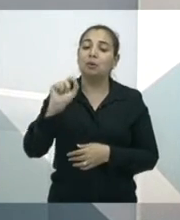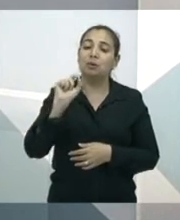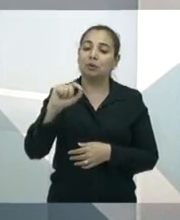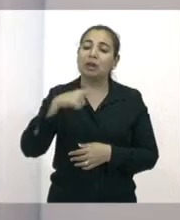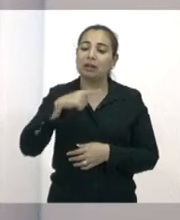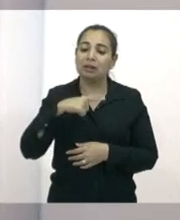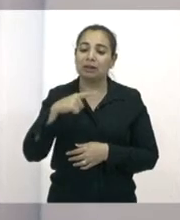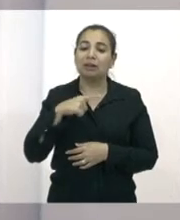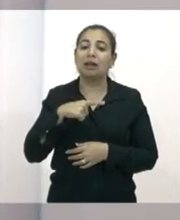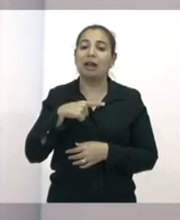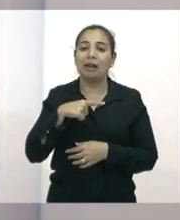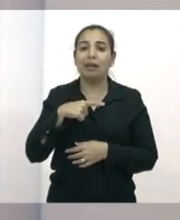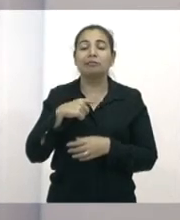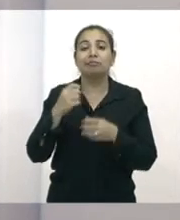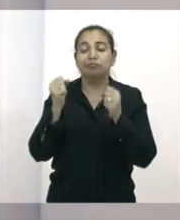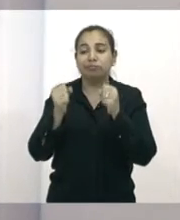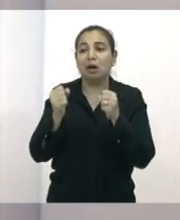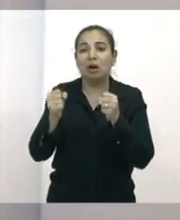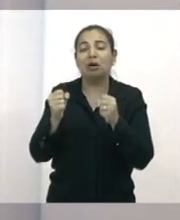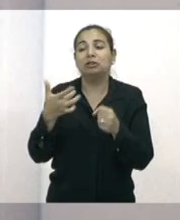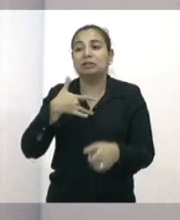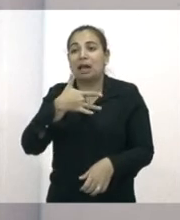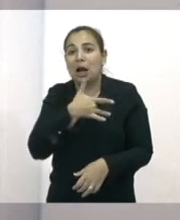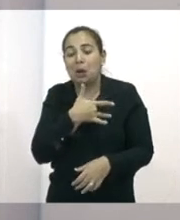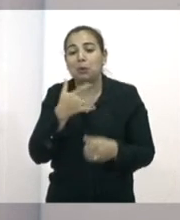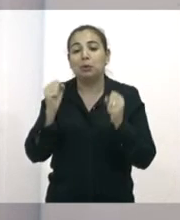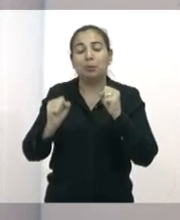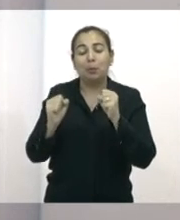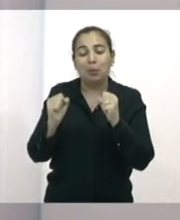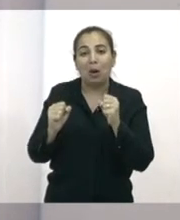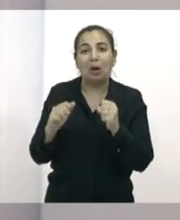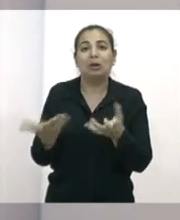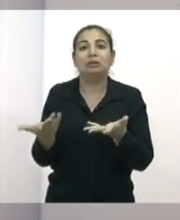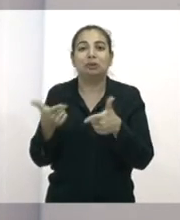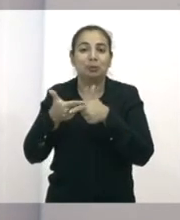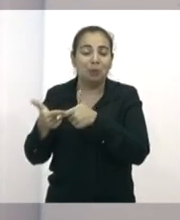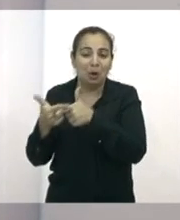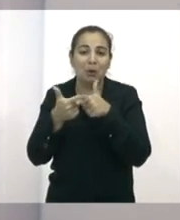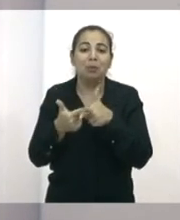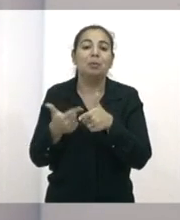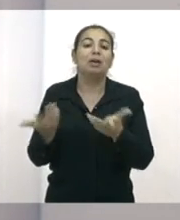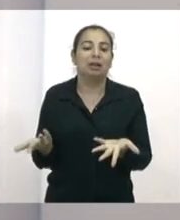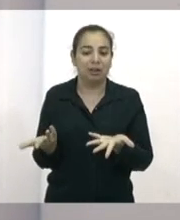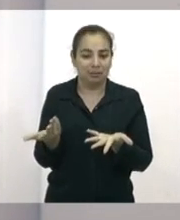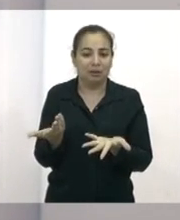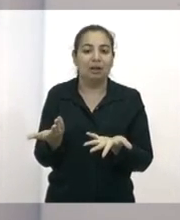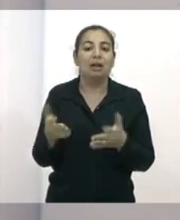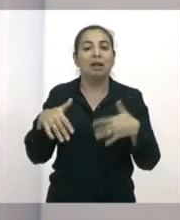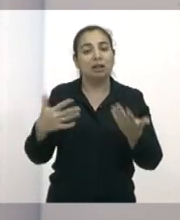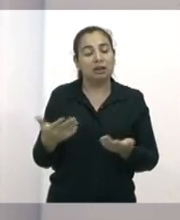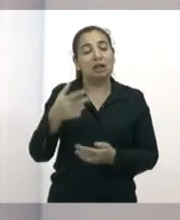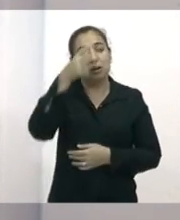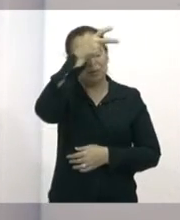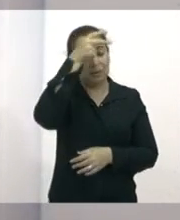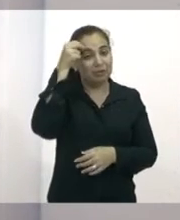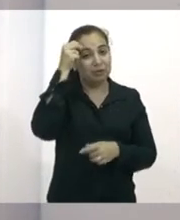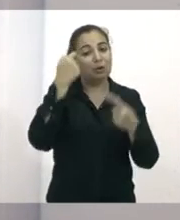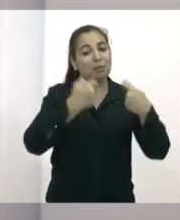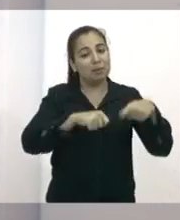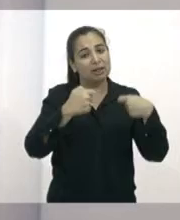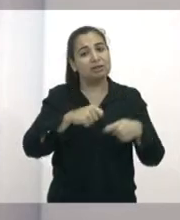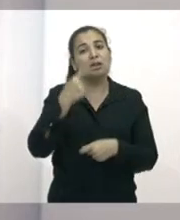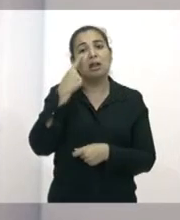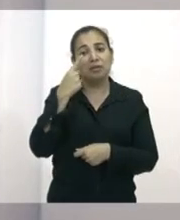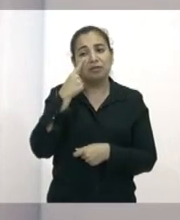deles em risco com essa atividade que é bastante salubre, então é necessário que haja uma colaboração do poder público para que eles tenham o mínimo de